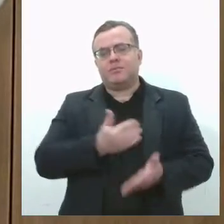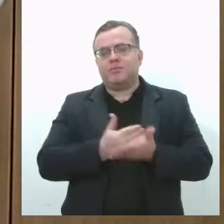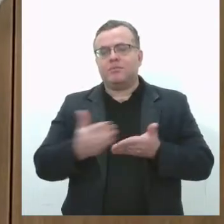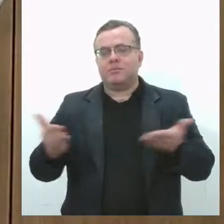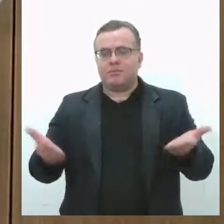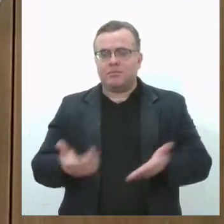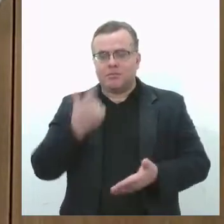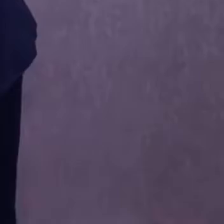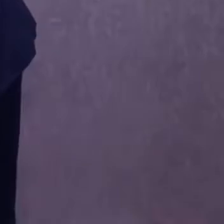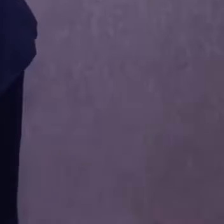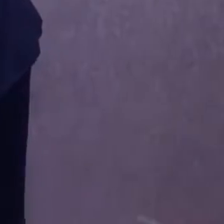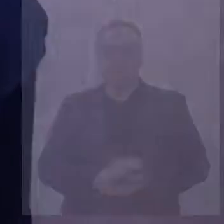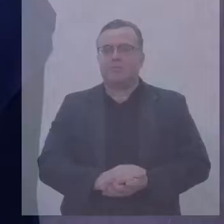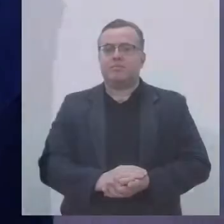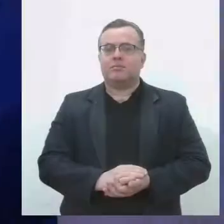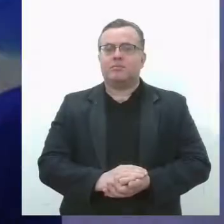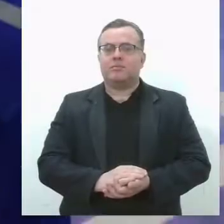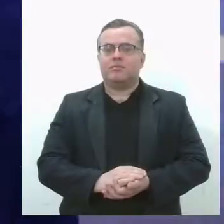você vai ver.